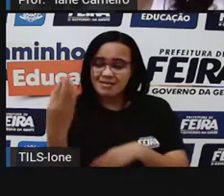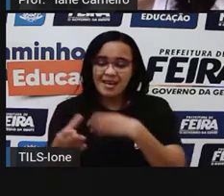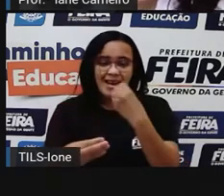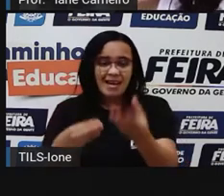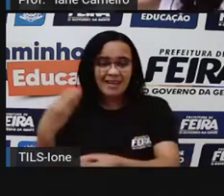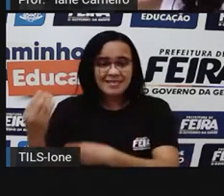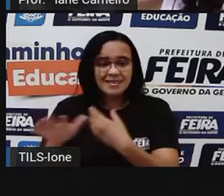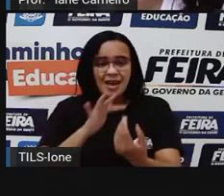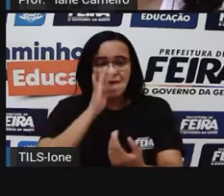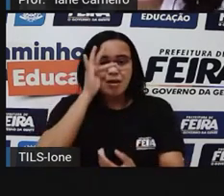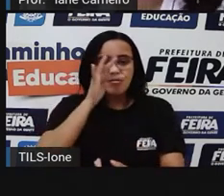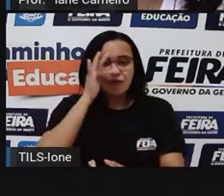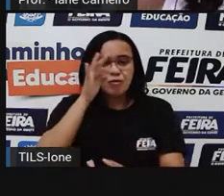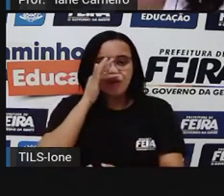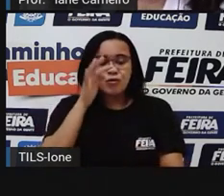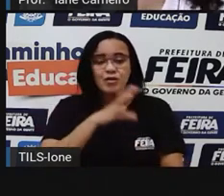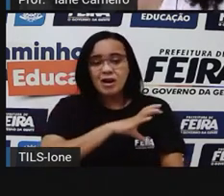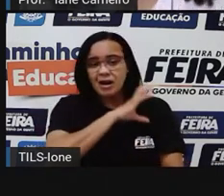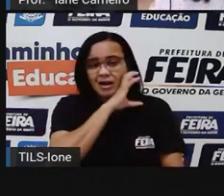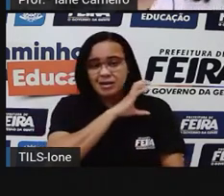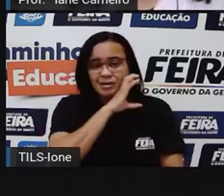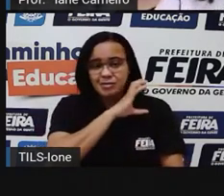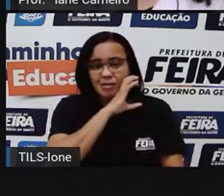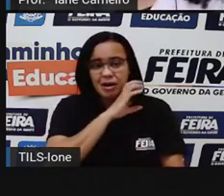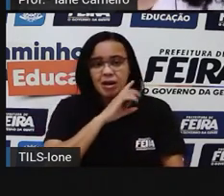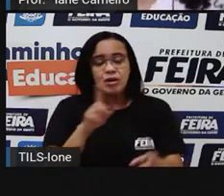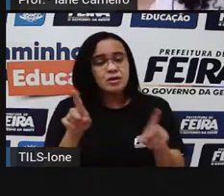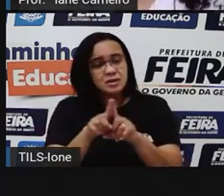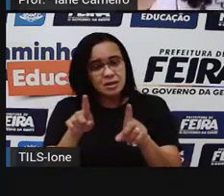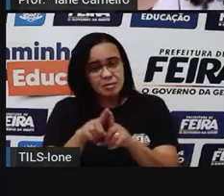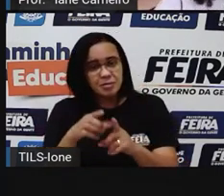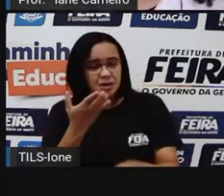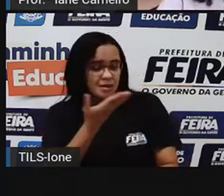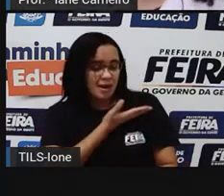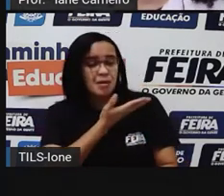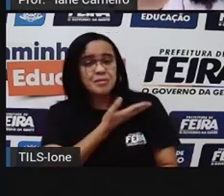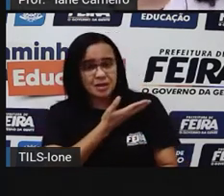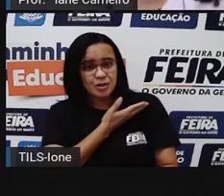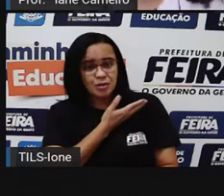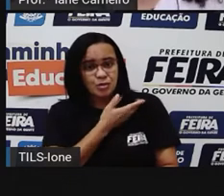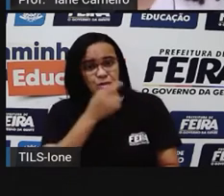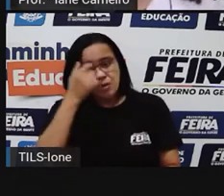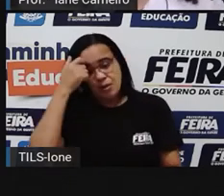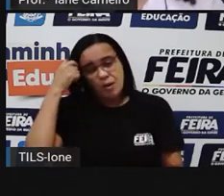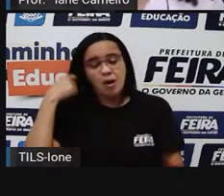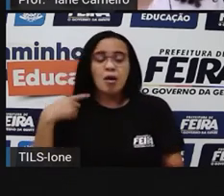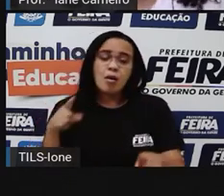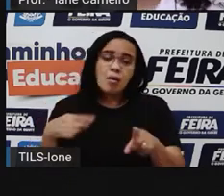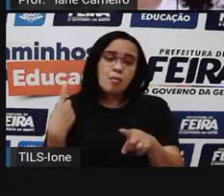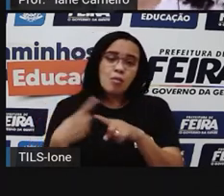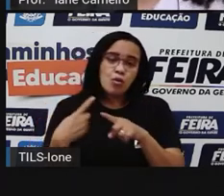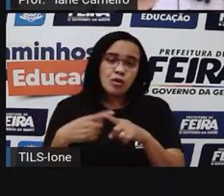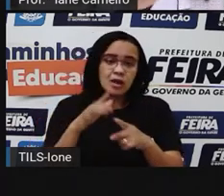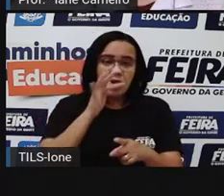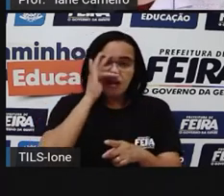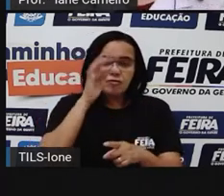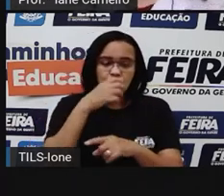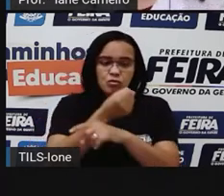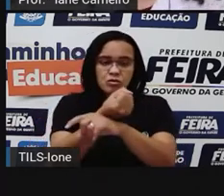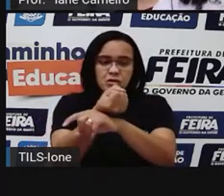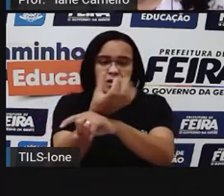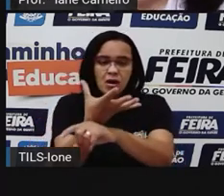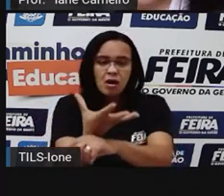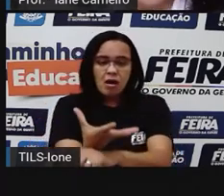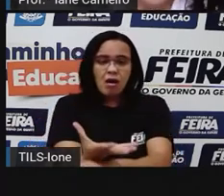olha só, dentro, em cima dessa folha, realmente, cabe uma criança. Uma criança consegue ficar em cima dessa folha. É brincadeira? De tão